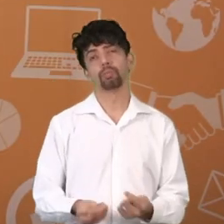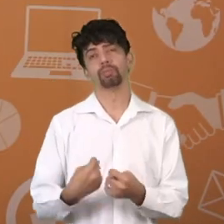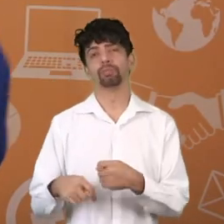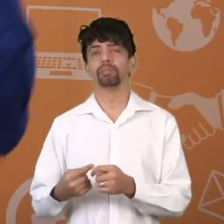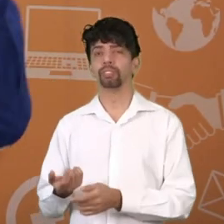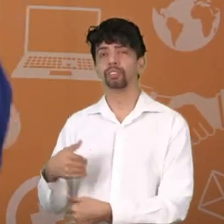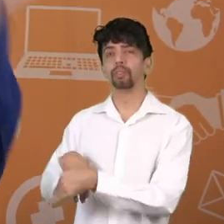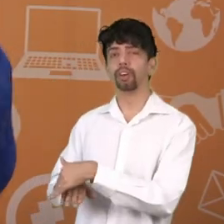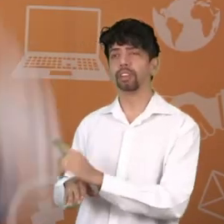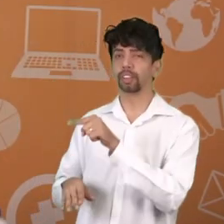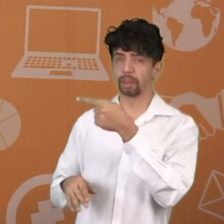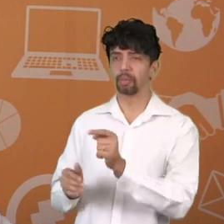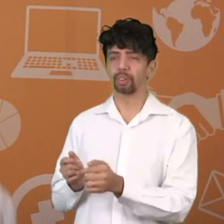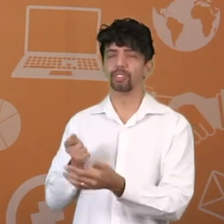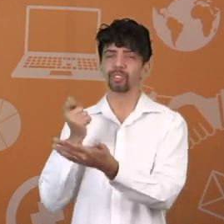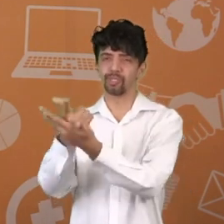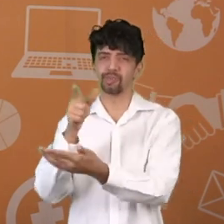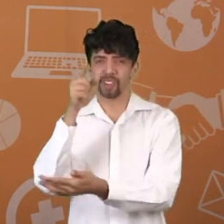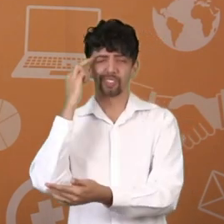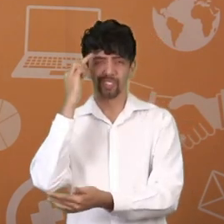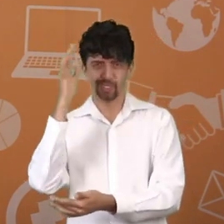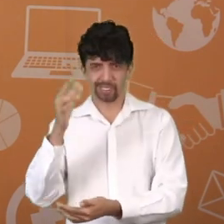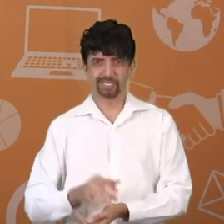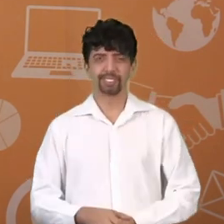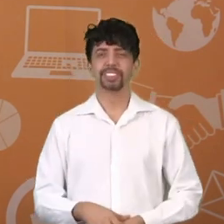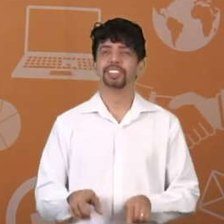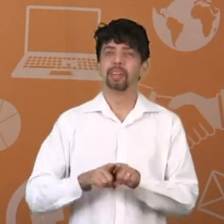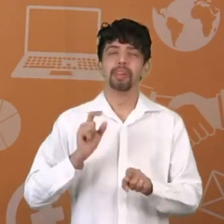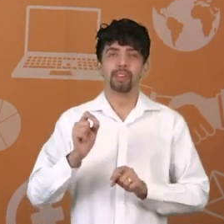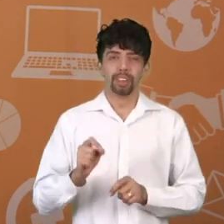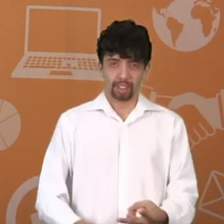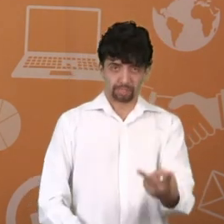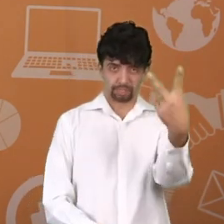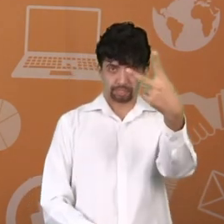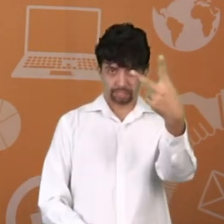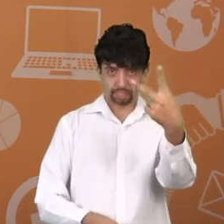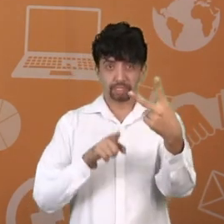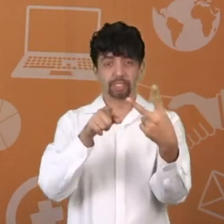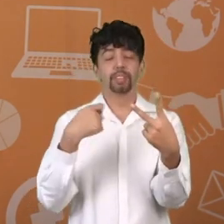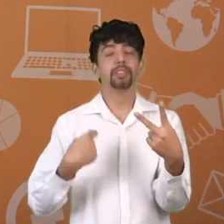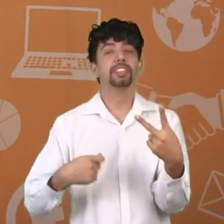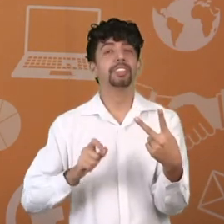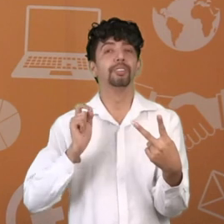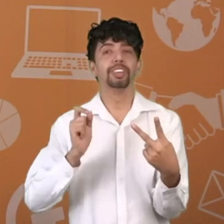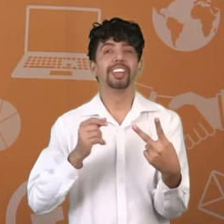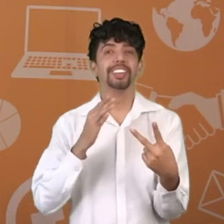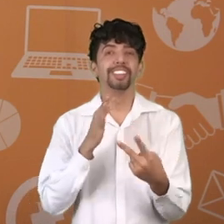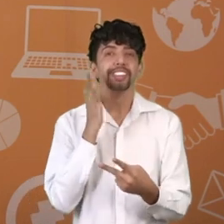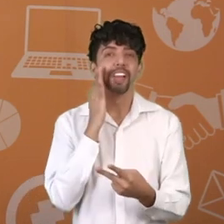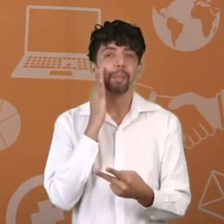ainda, da onde eu vou tirar esse dinheiro? Eu preciso saber da onde eu vou tirar. E aí entra o segundo passo. Você precisa